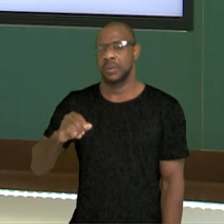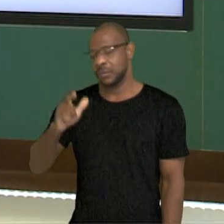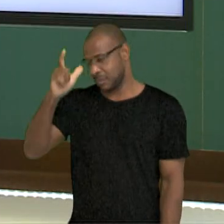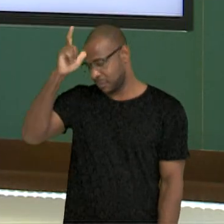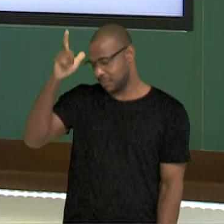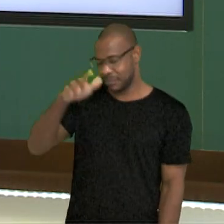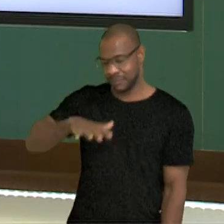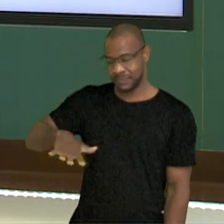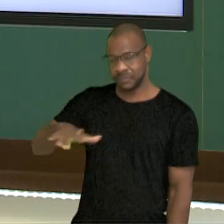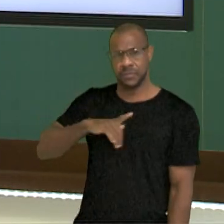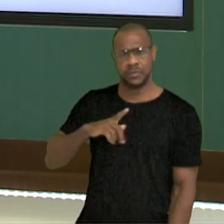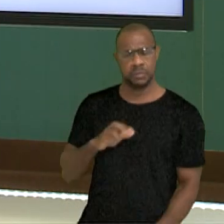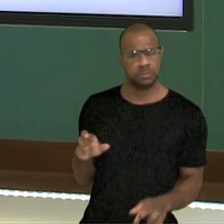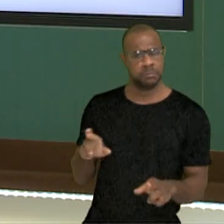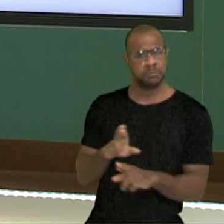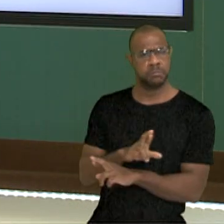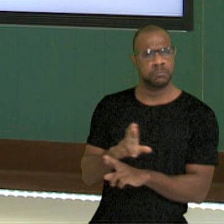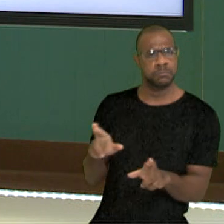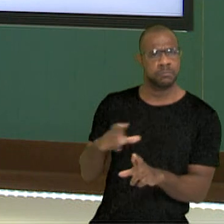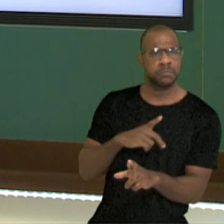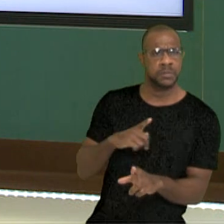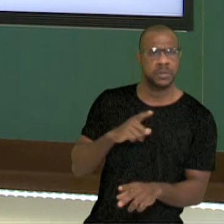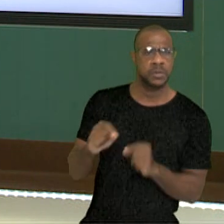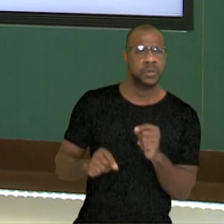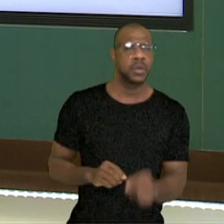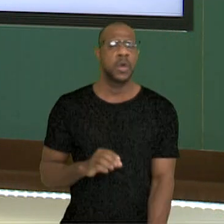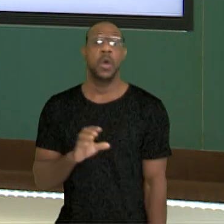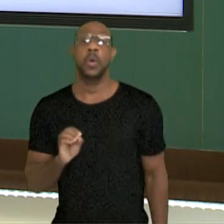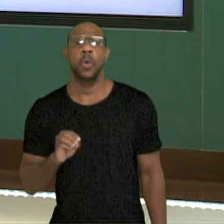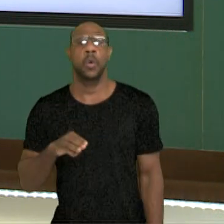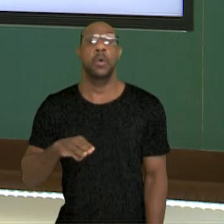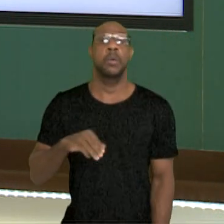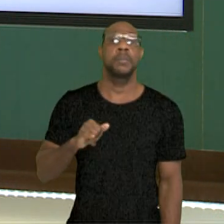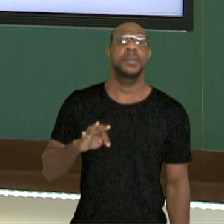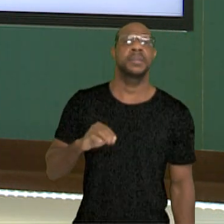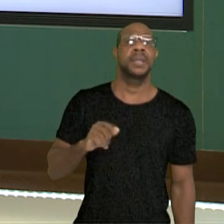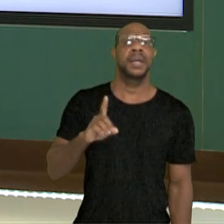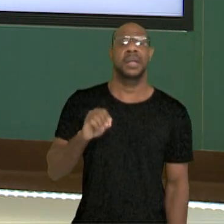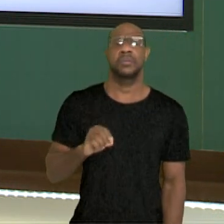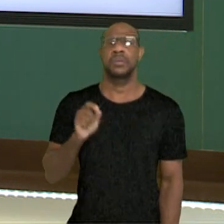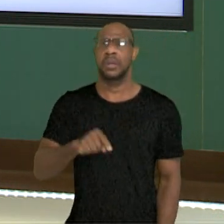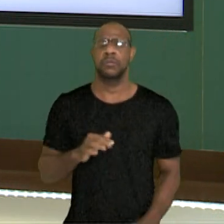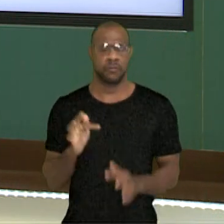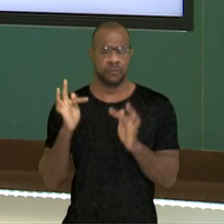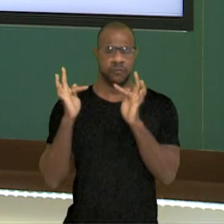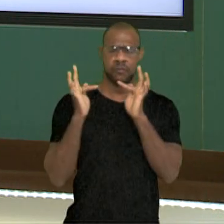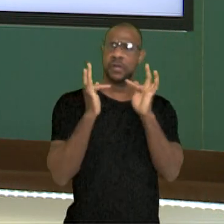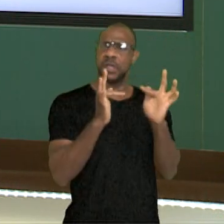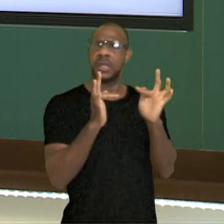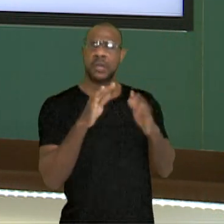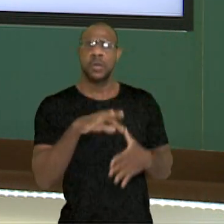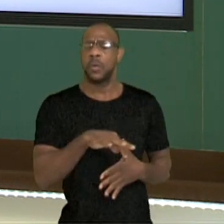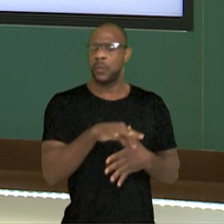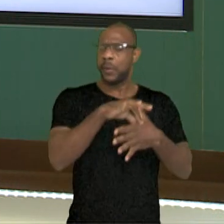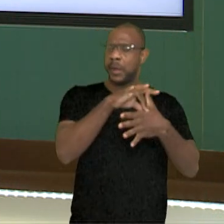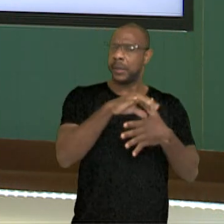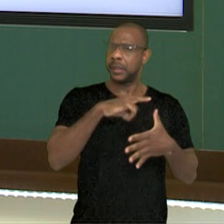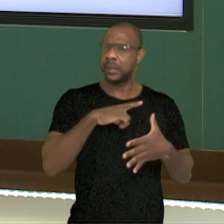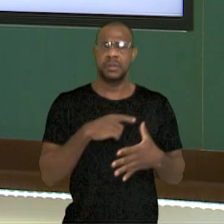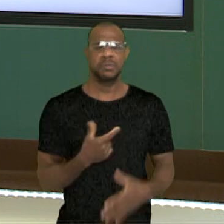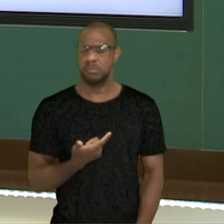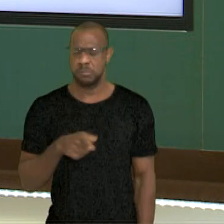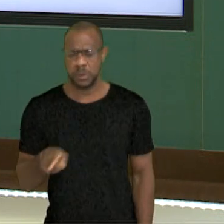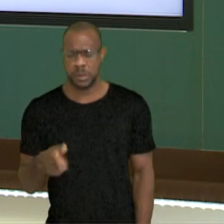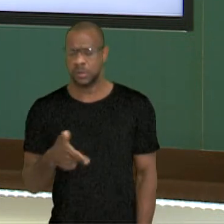tinham uma relação chamada de comitatus, que era uma relação de fidelidade ao seu líder, né? Eles não tinham